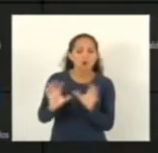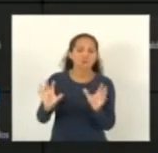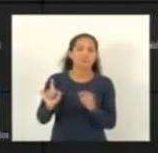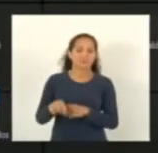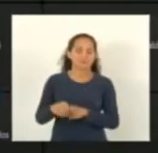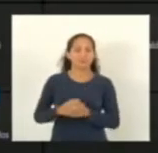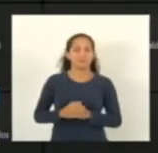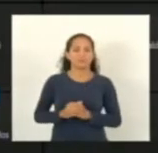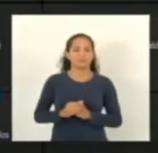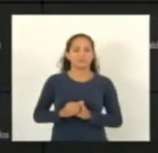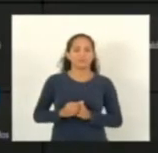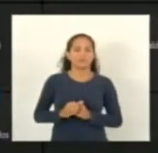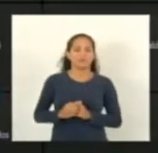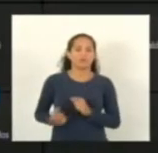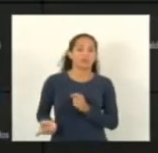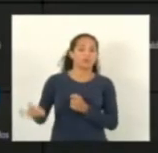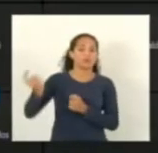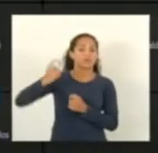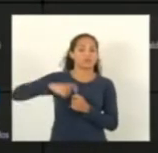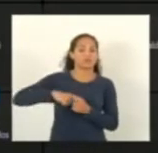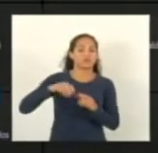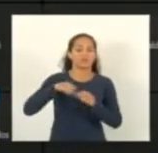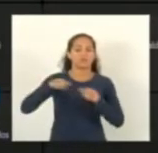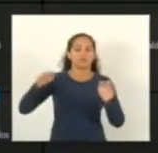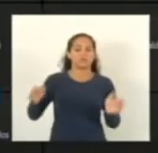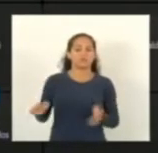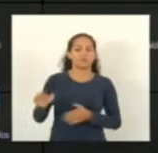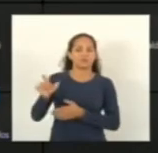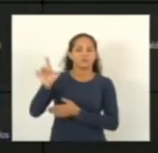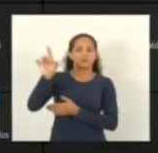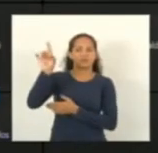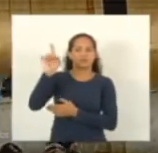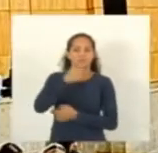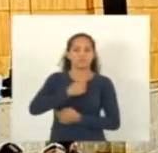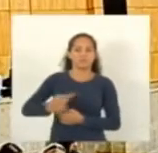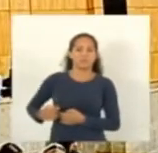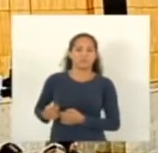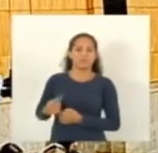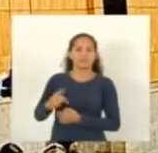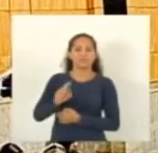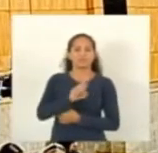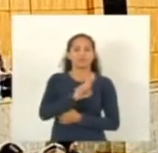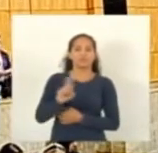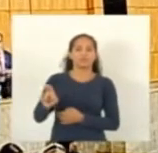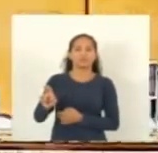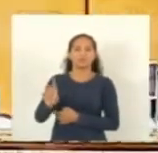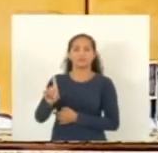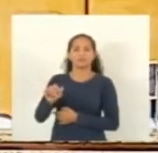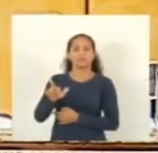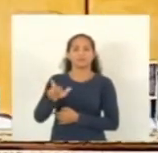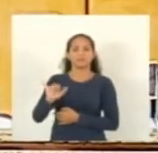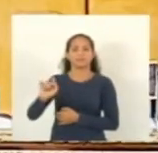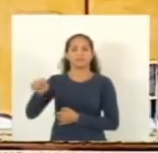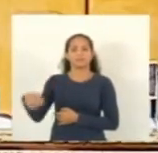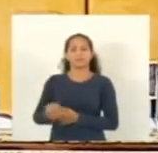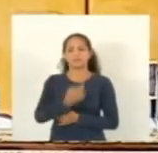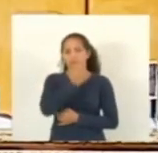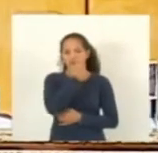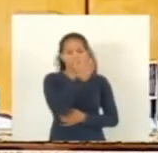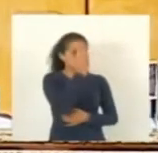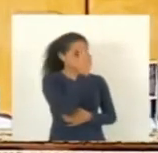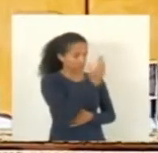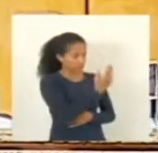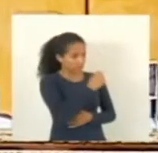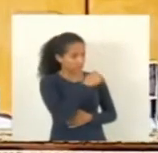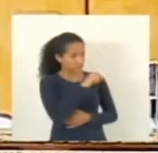Devolvo ao nosso Dari Pagong, e nesse momento preside a sessão. Obrigado, deputado Marcelo Santos. Estou na